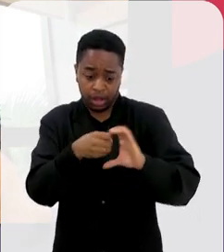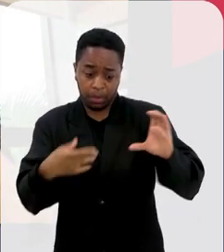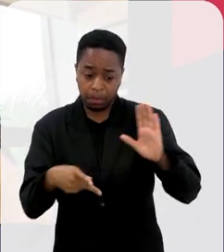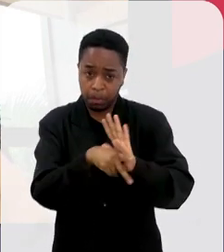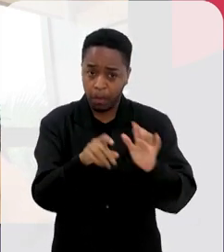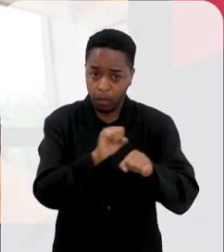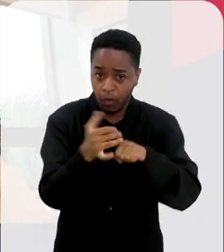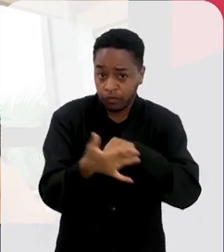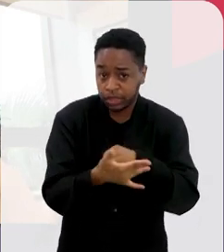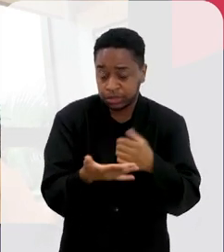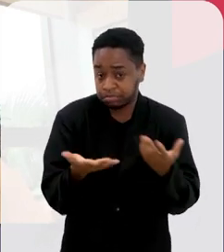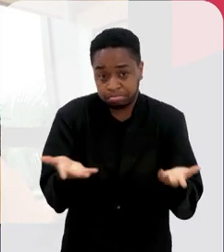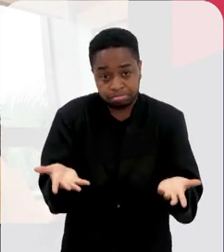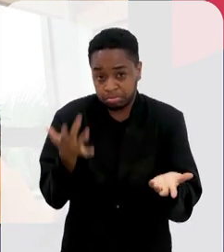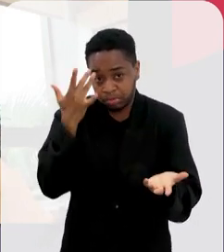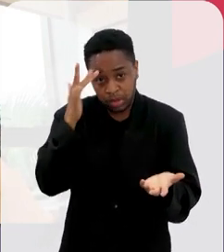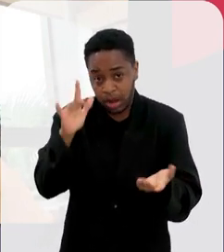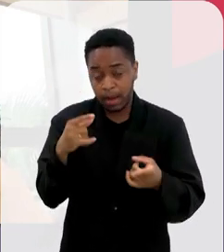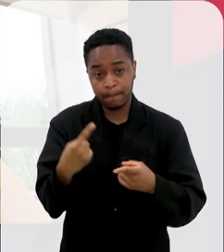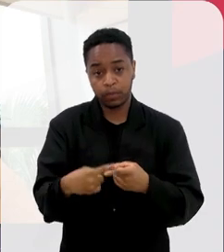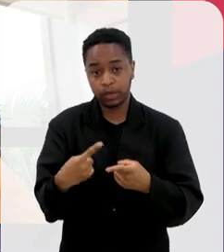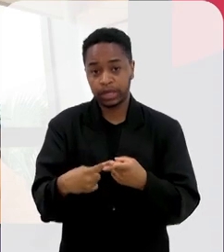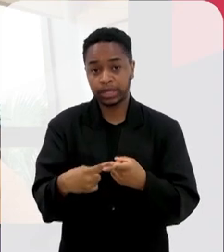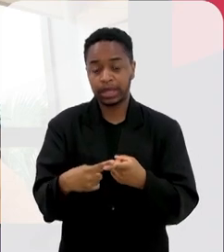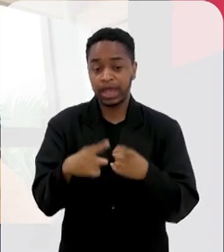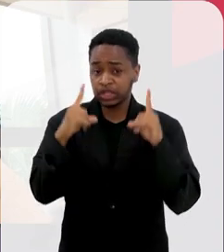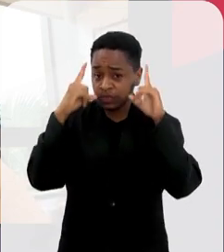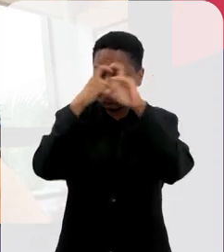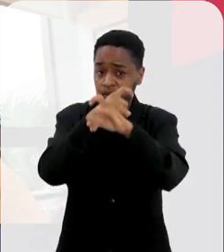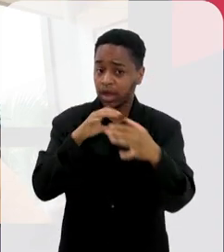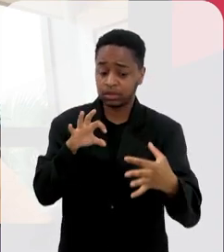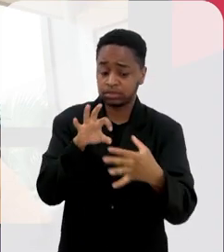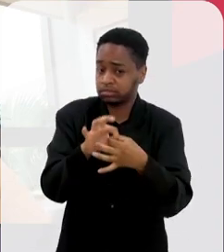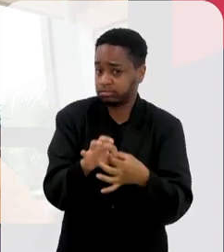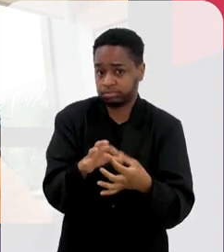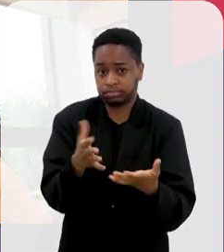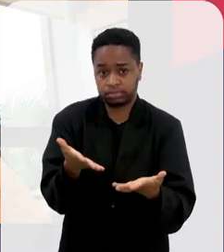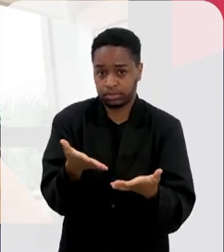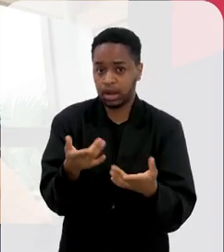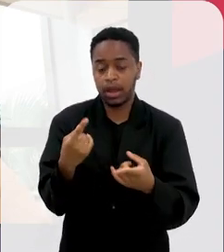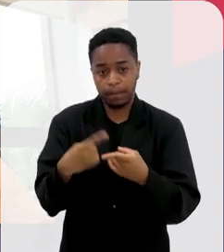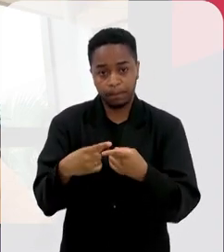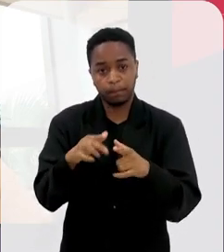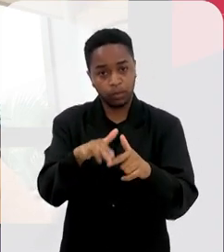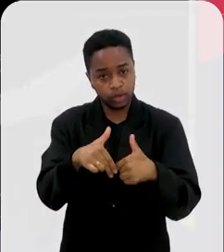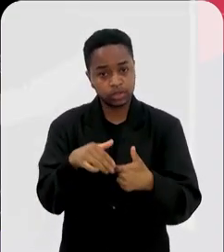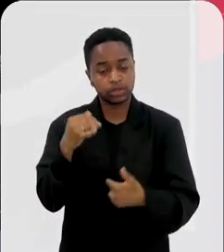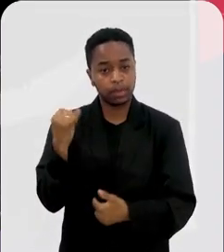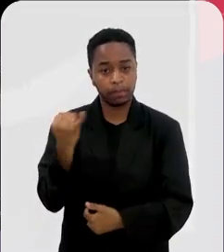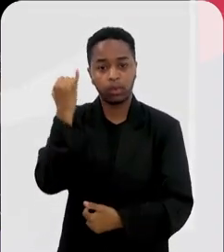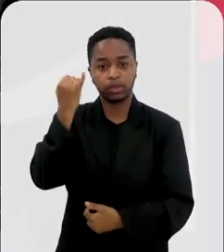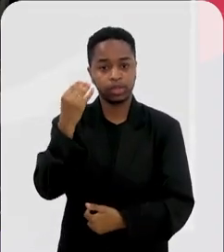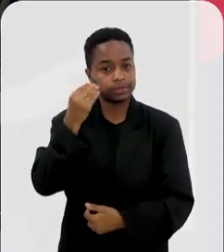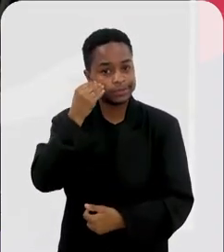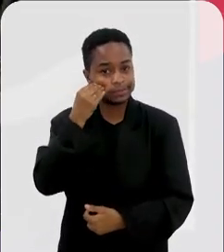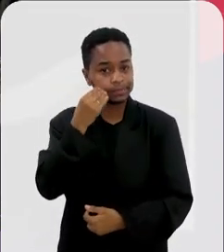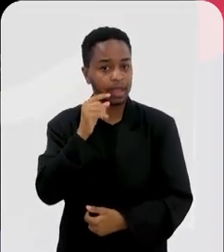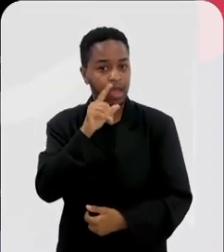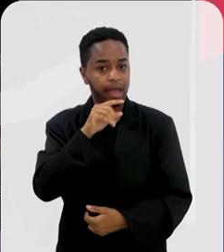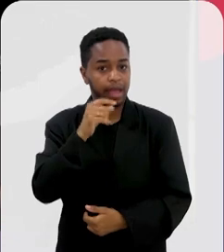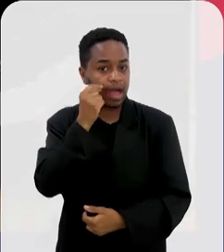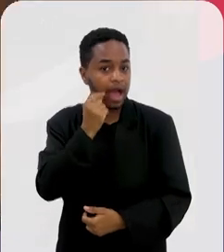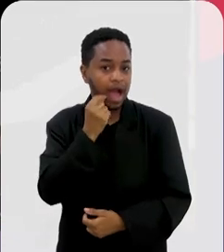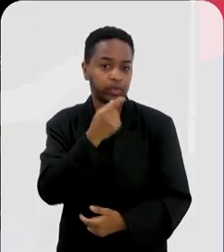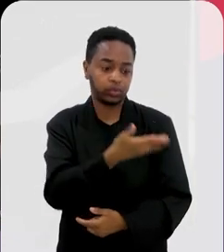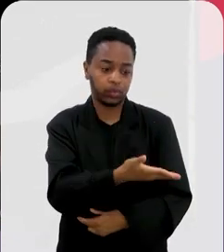paciente, a dificuldade de se relacionar, isso é muito grande. Está aí a importância do modelo experimental.